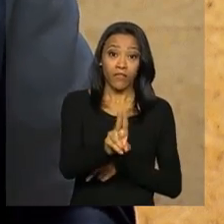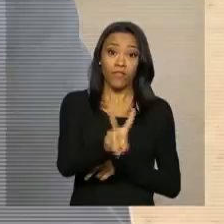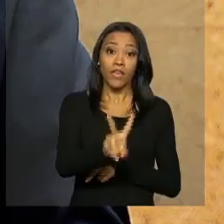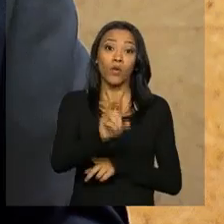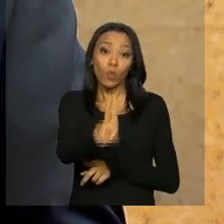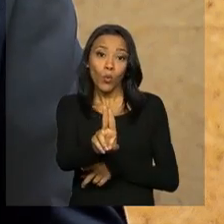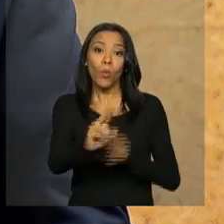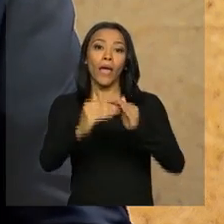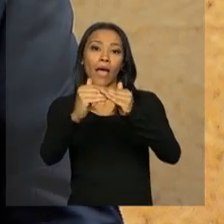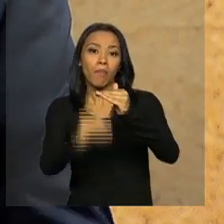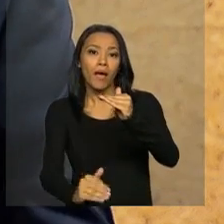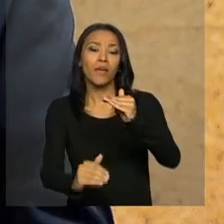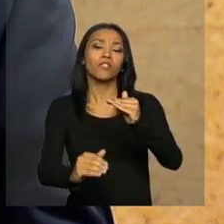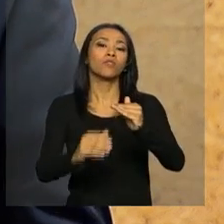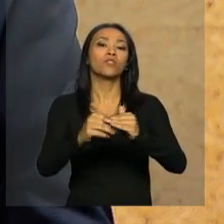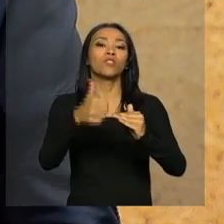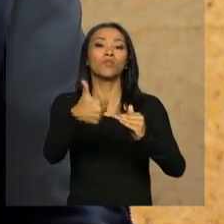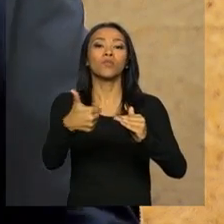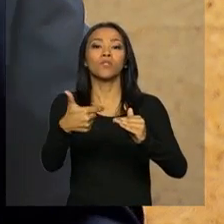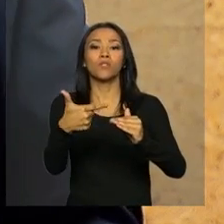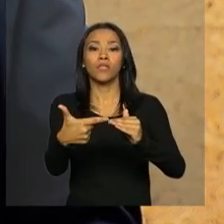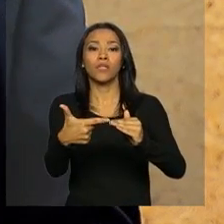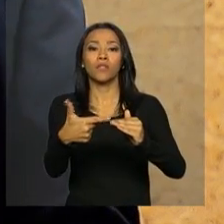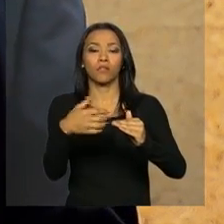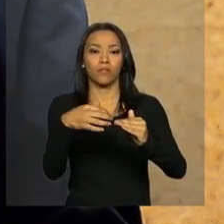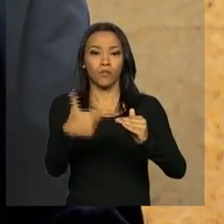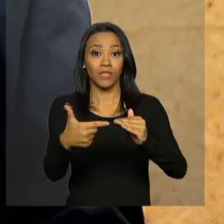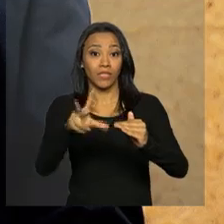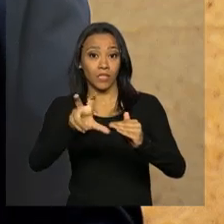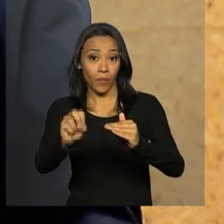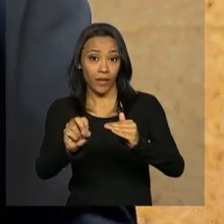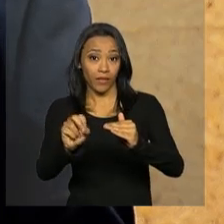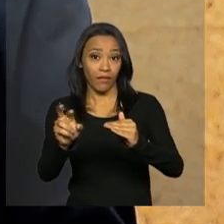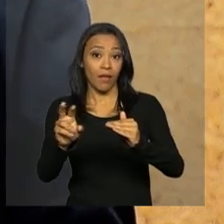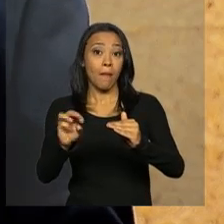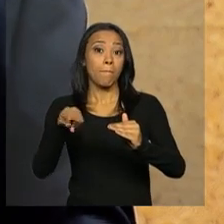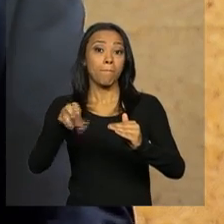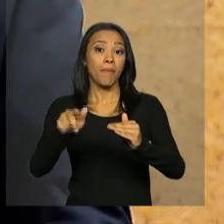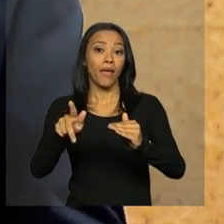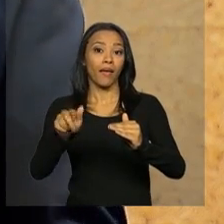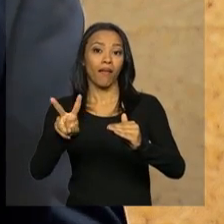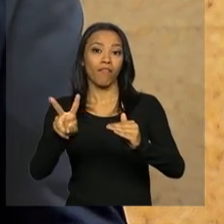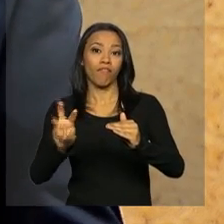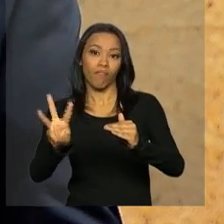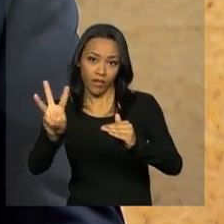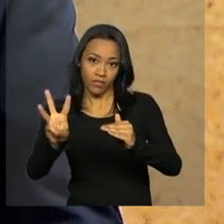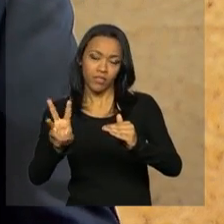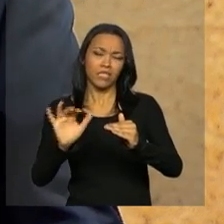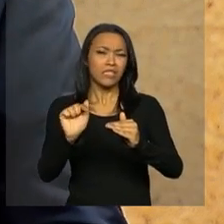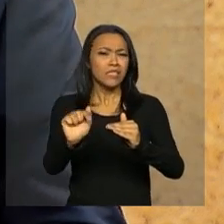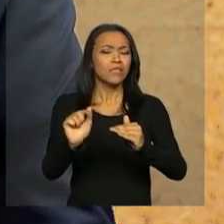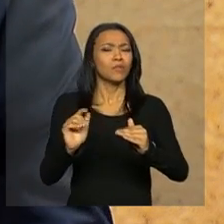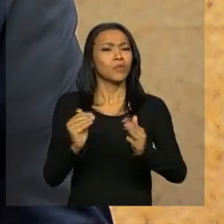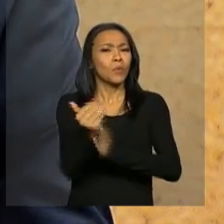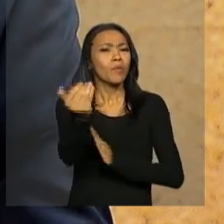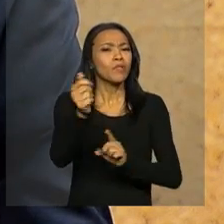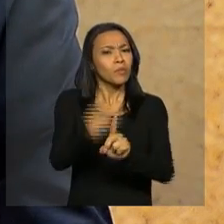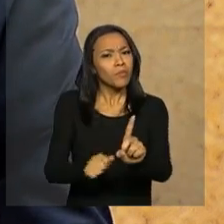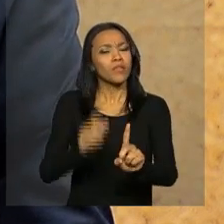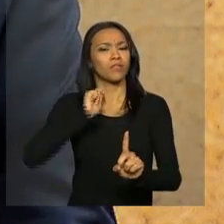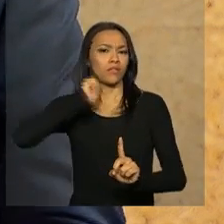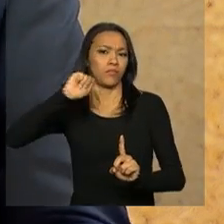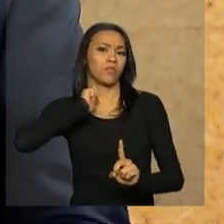de R$ 250,00 megawatt-hora. Isto até o início do mês de abril,